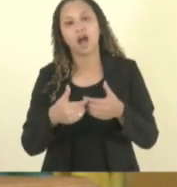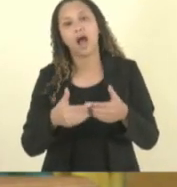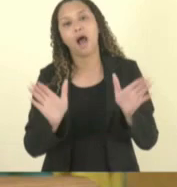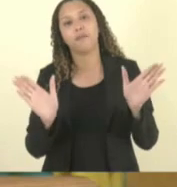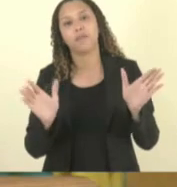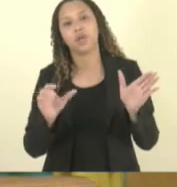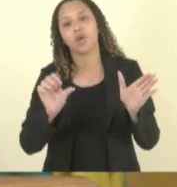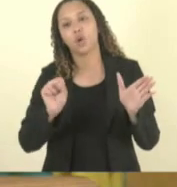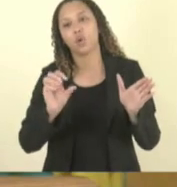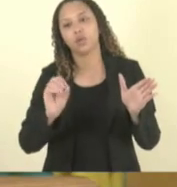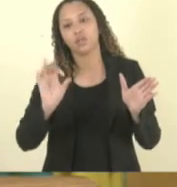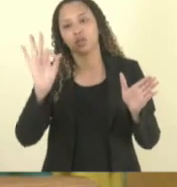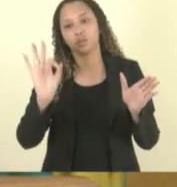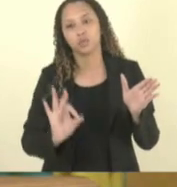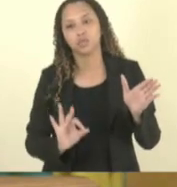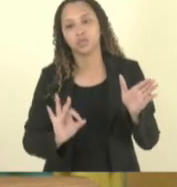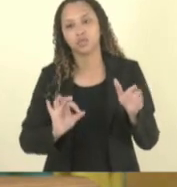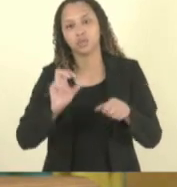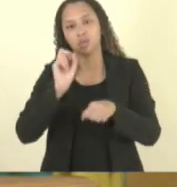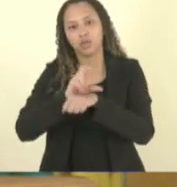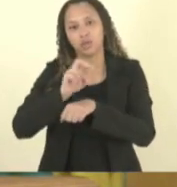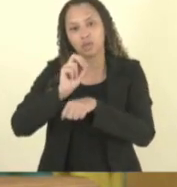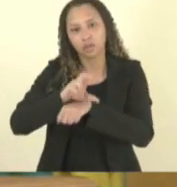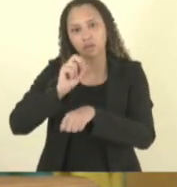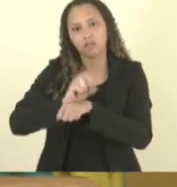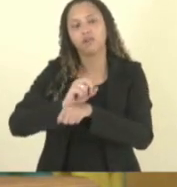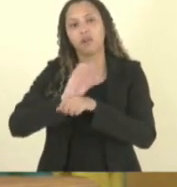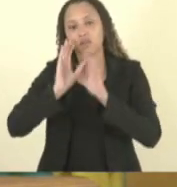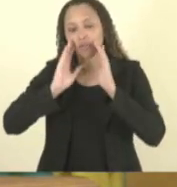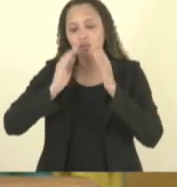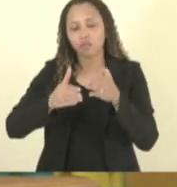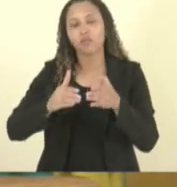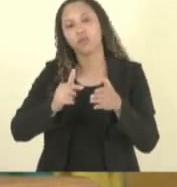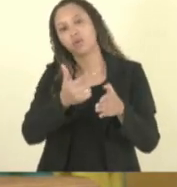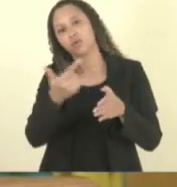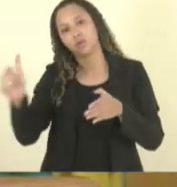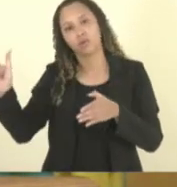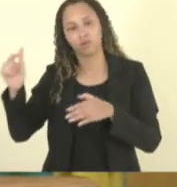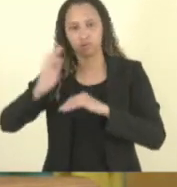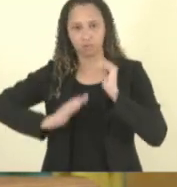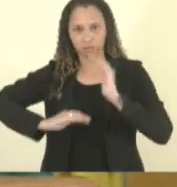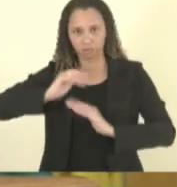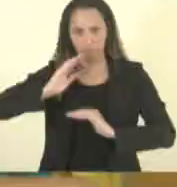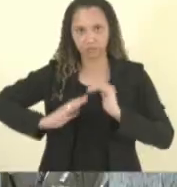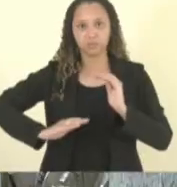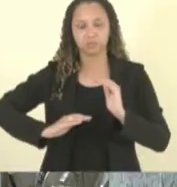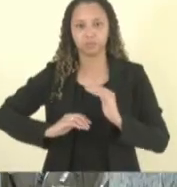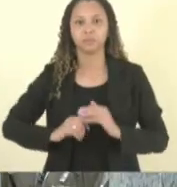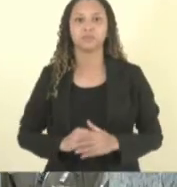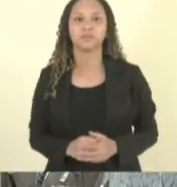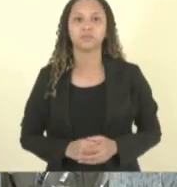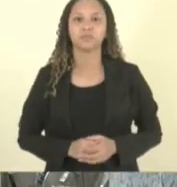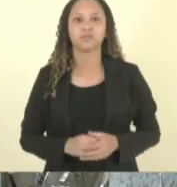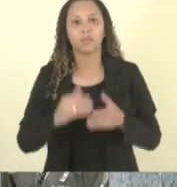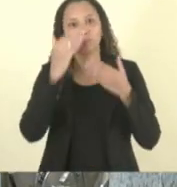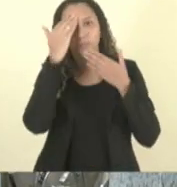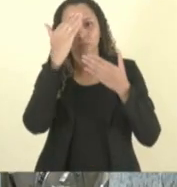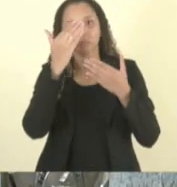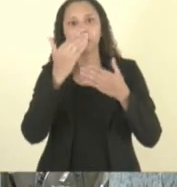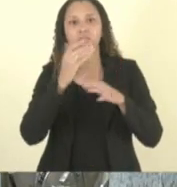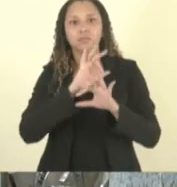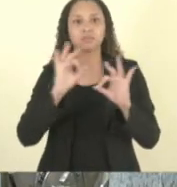80% das vagas para os demais profissionais obrigado obrigado